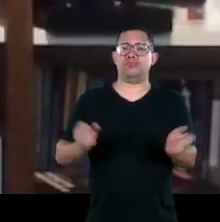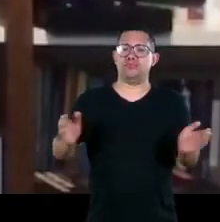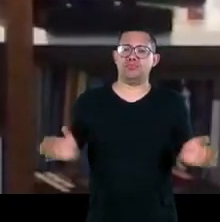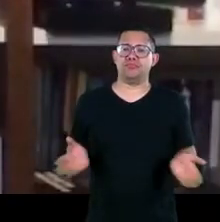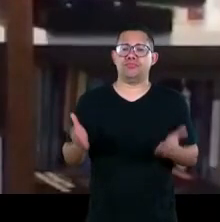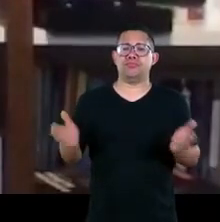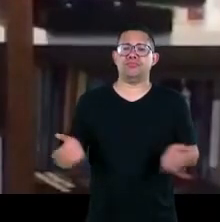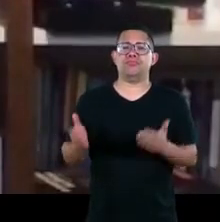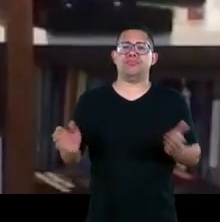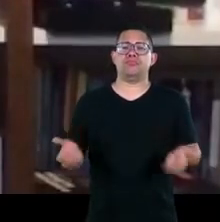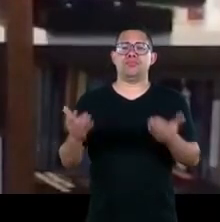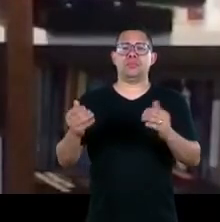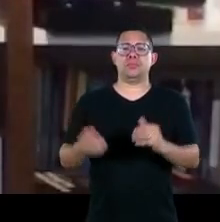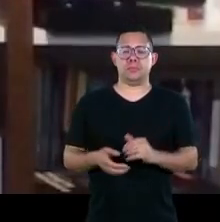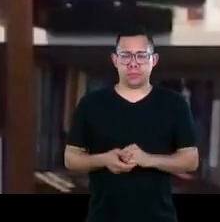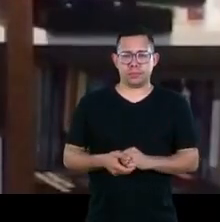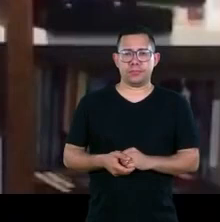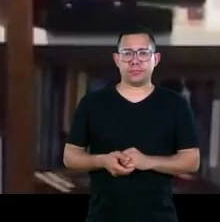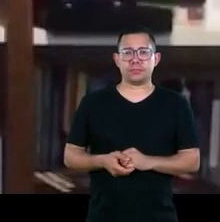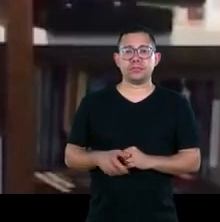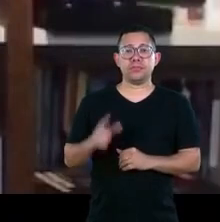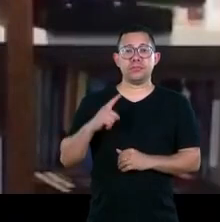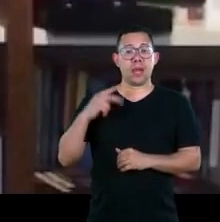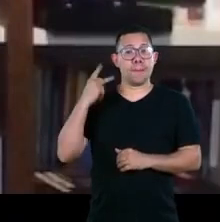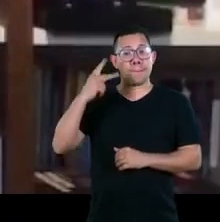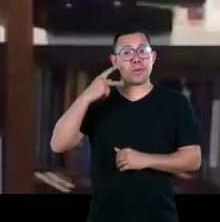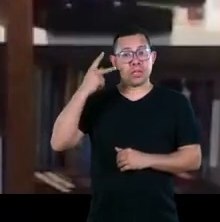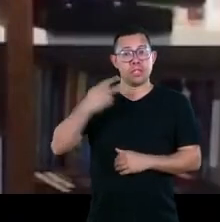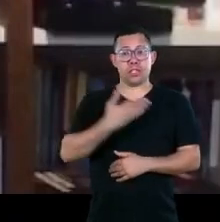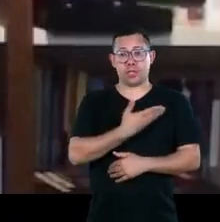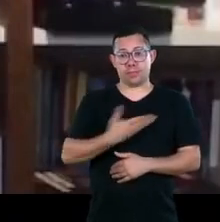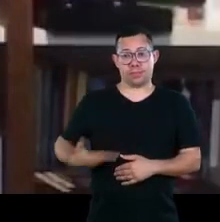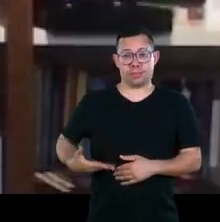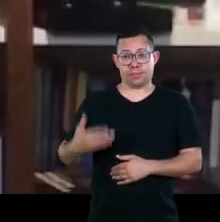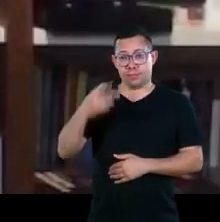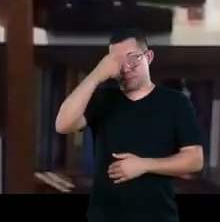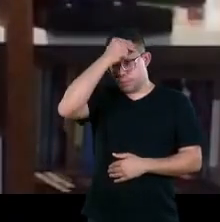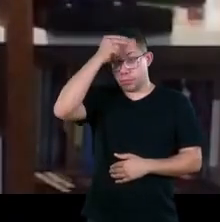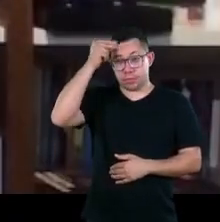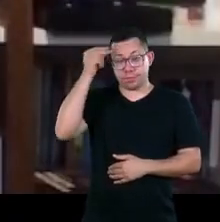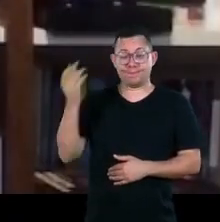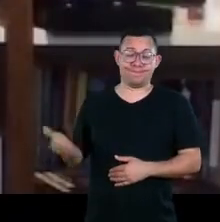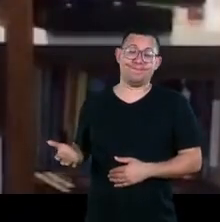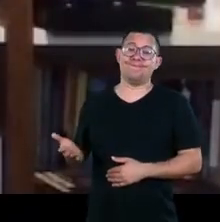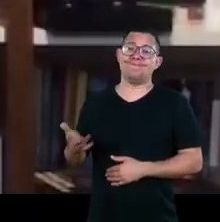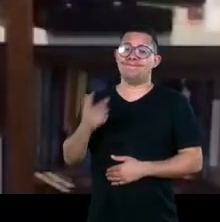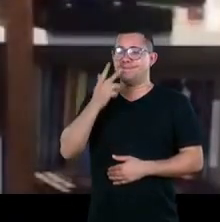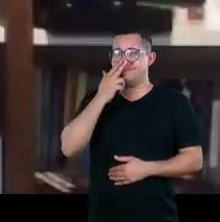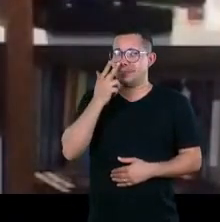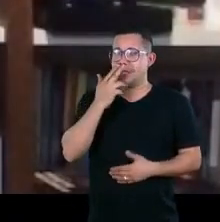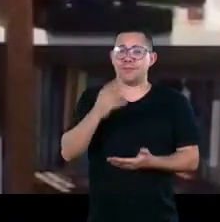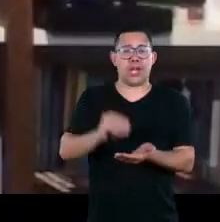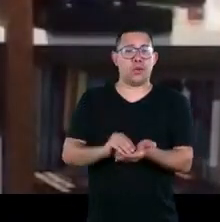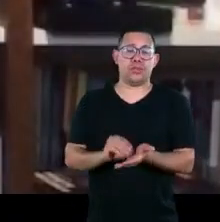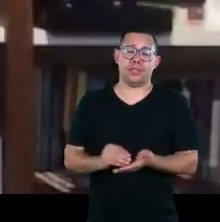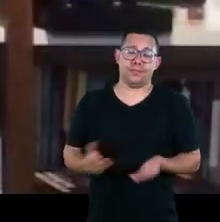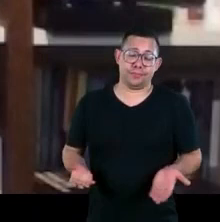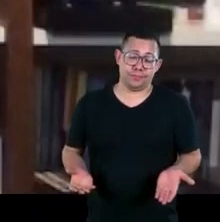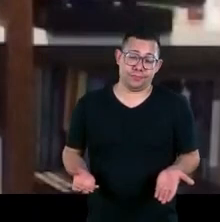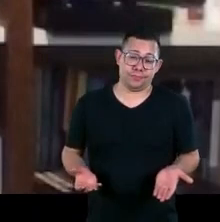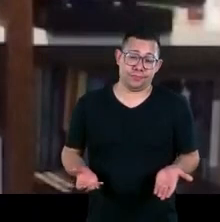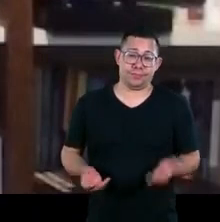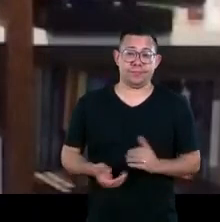pública que nós mencionamos antes ela não colabora ela prejudica ela não a ausência dela prejudica